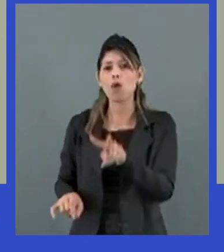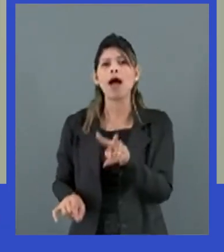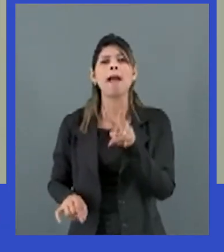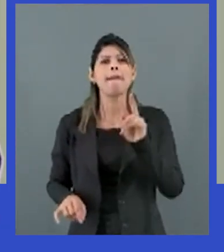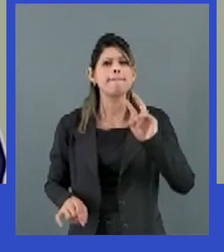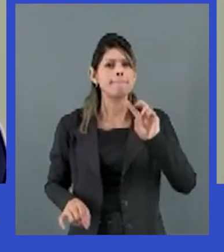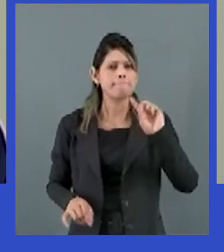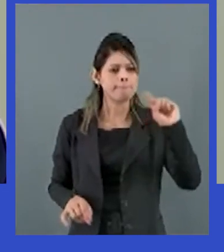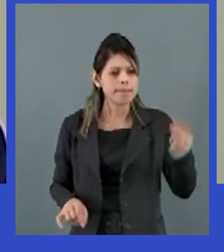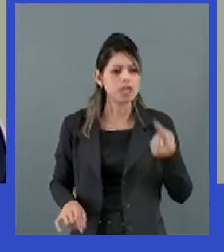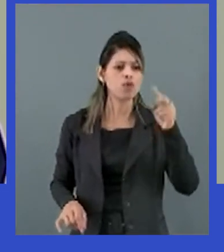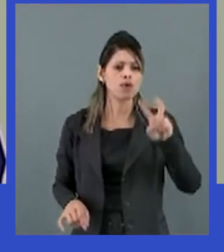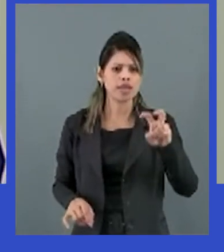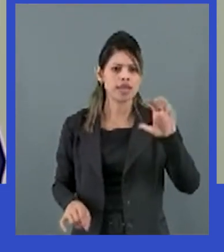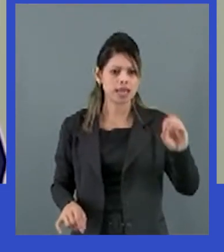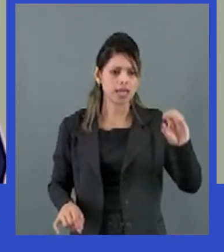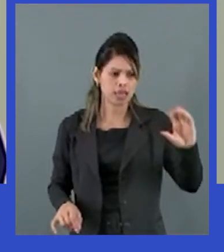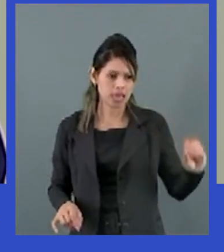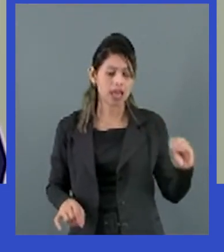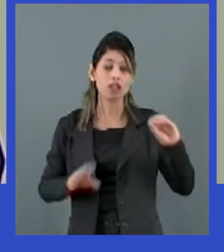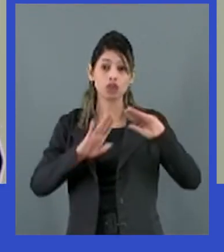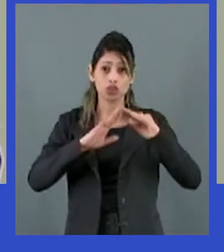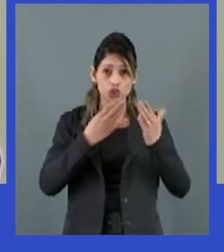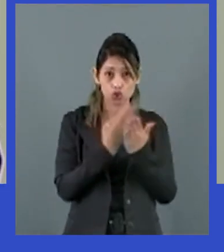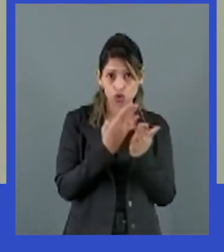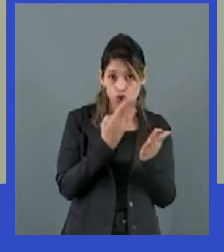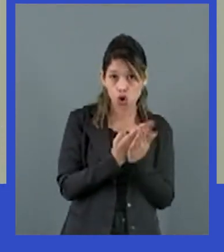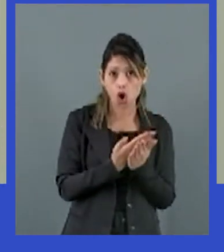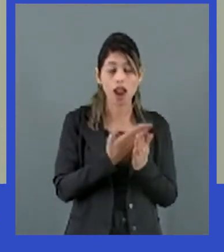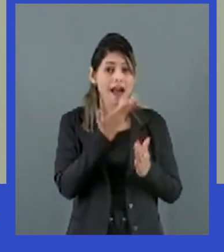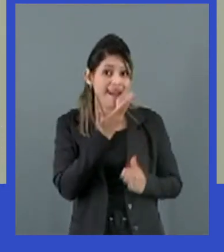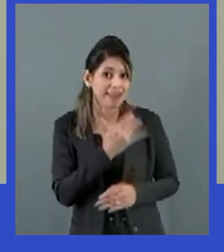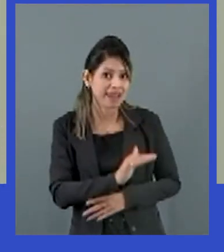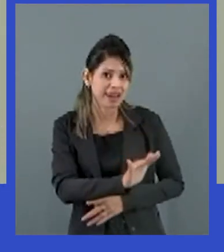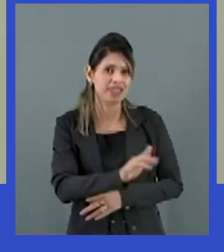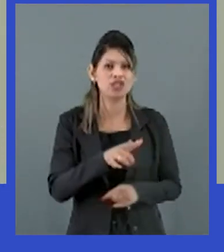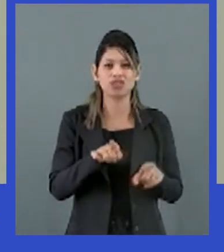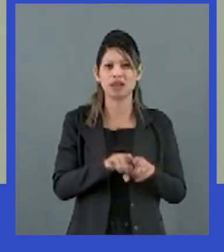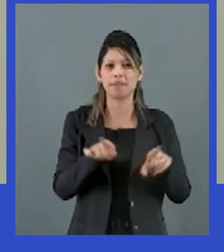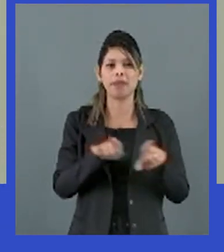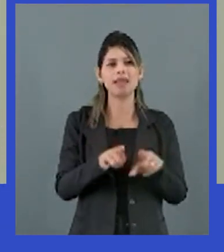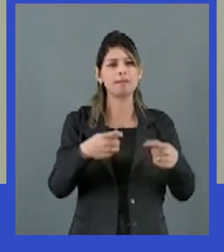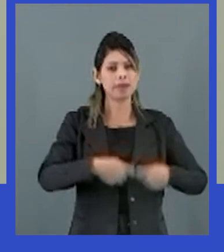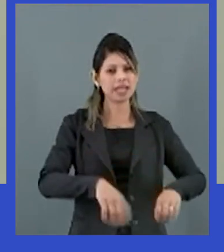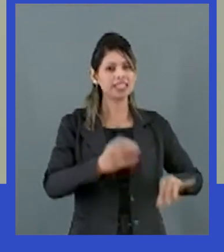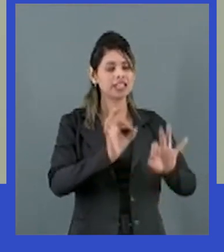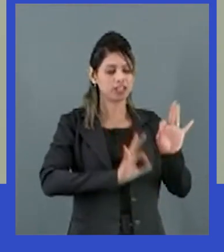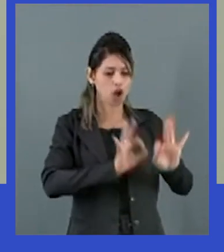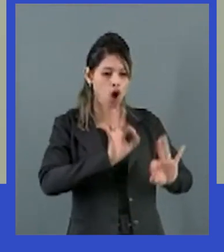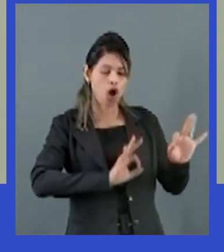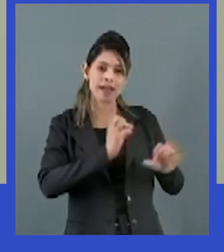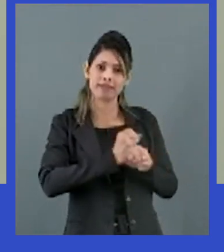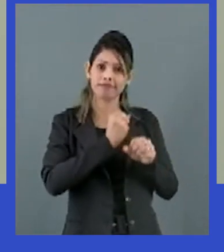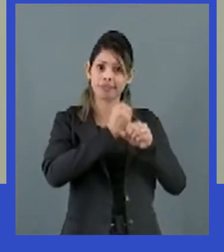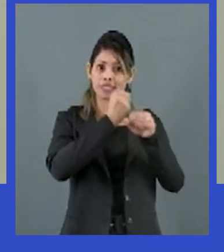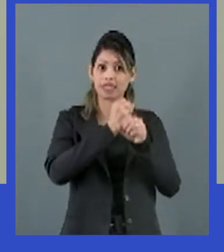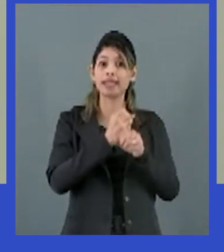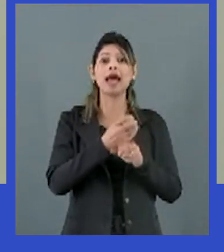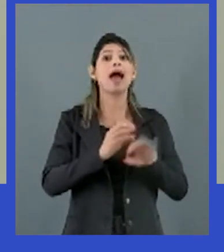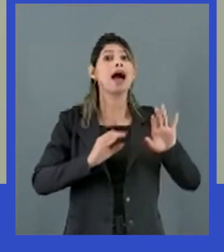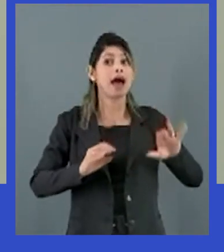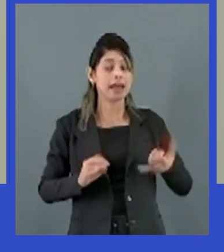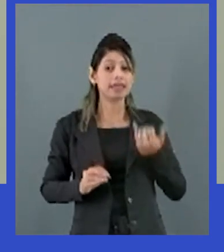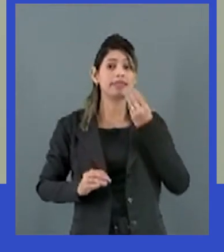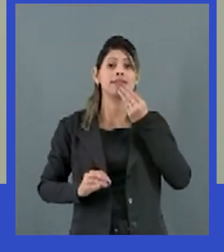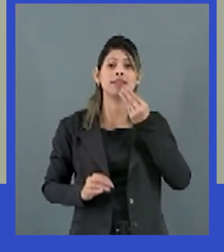Nós vamos reajustar os preços das obras pelo Índice Nacional da Constituição Civil e vai poder permitir que todos